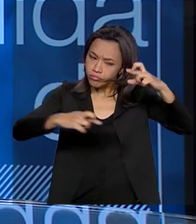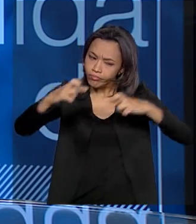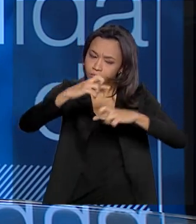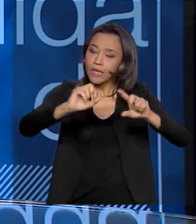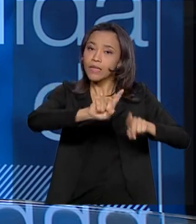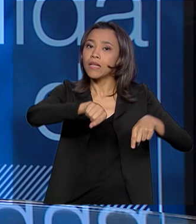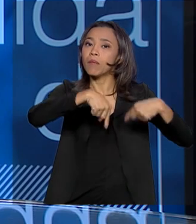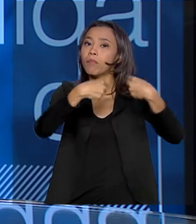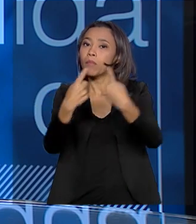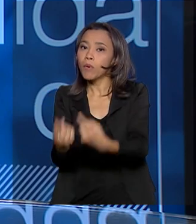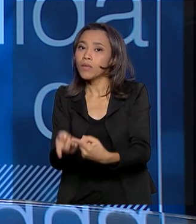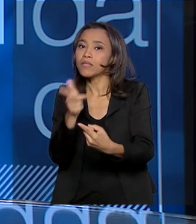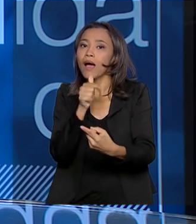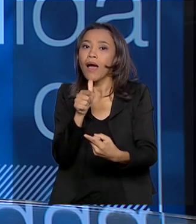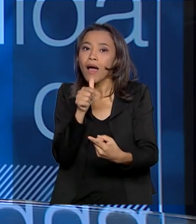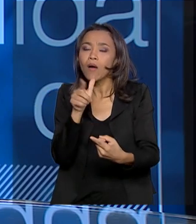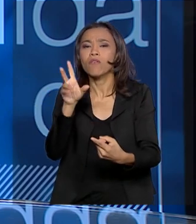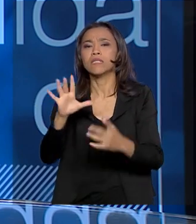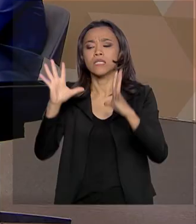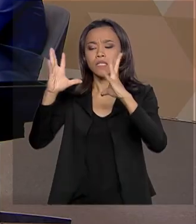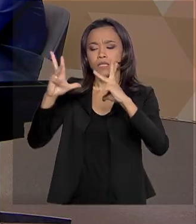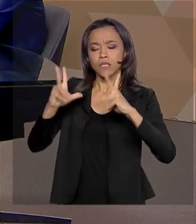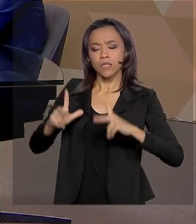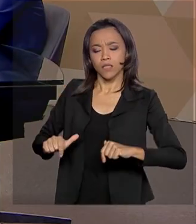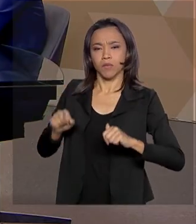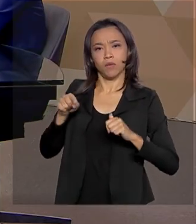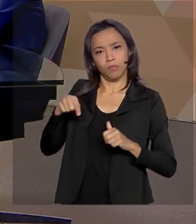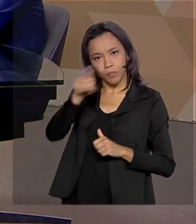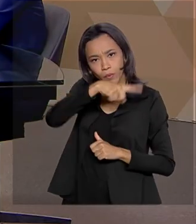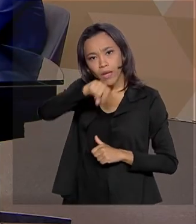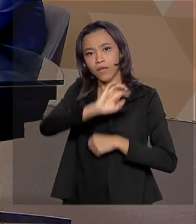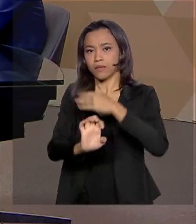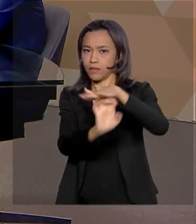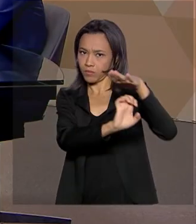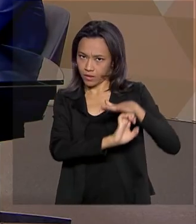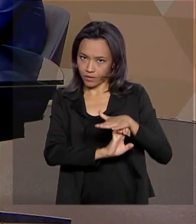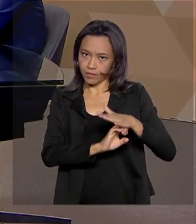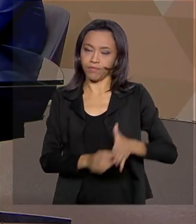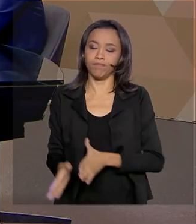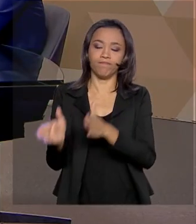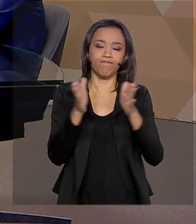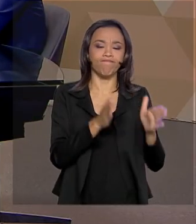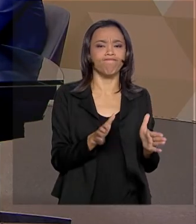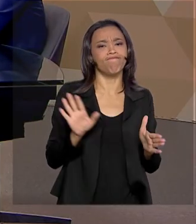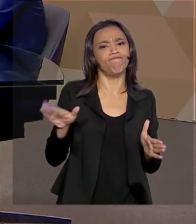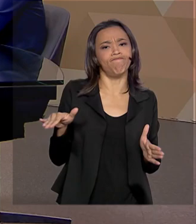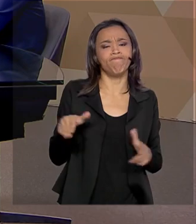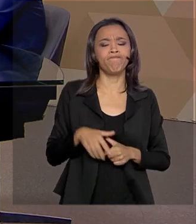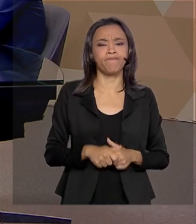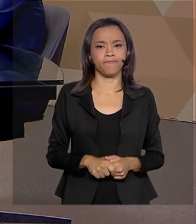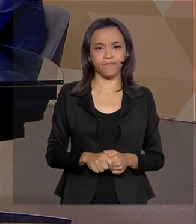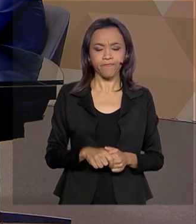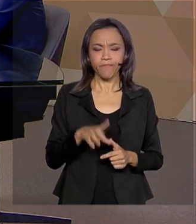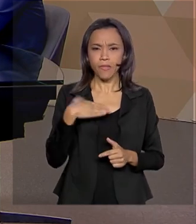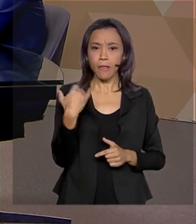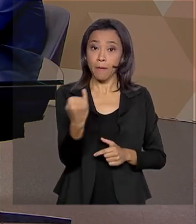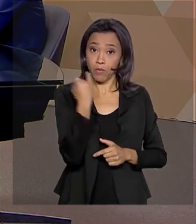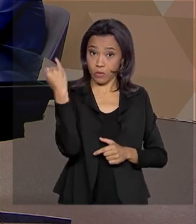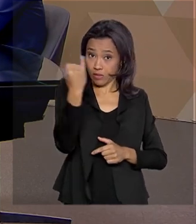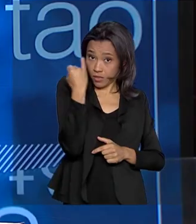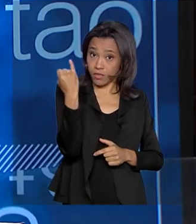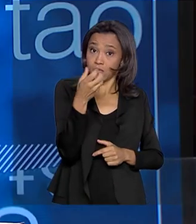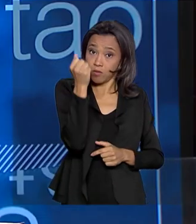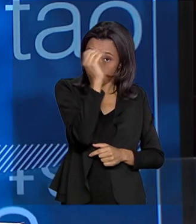tratada por essas companhias. Perfeito. Voltando agora um pouquinho nessa questão dessa importância do